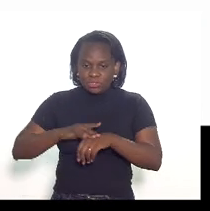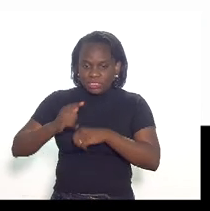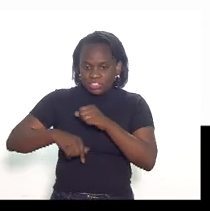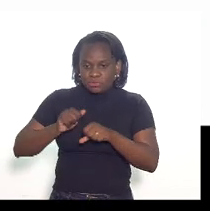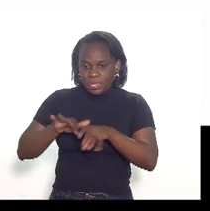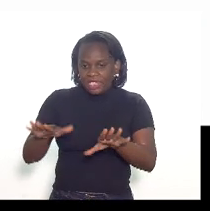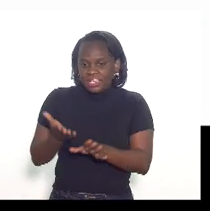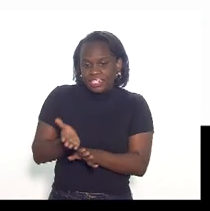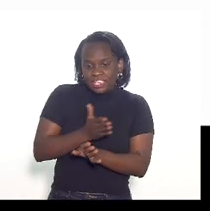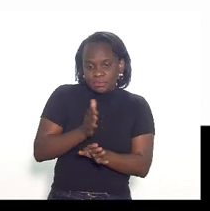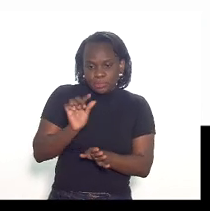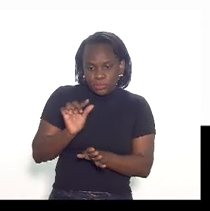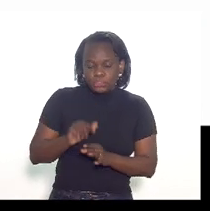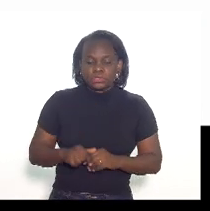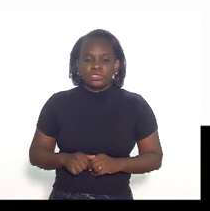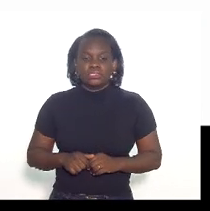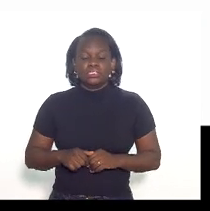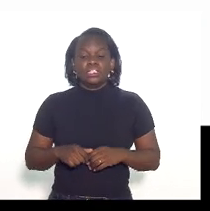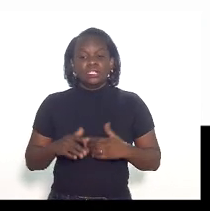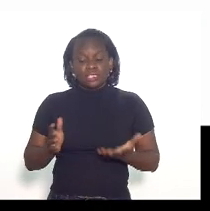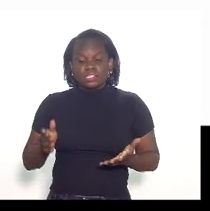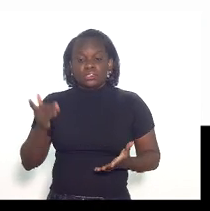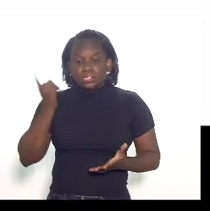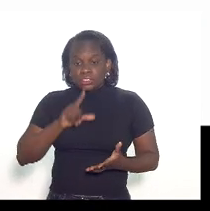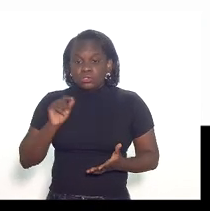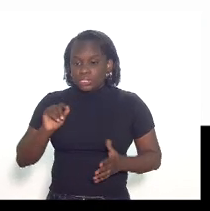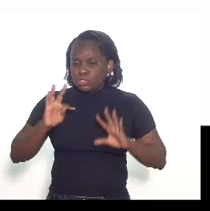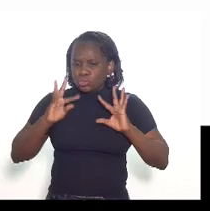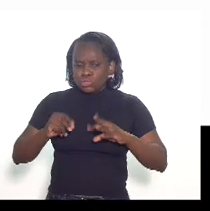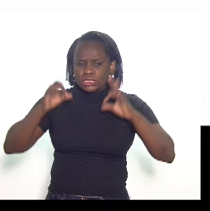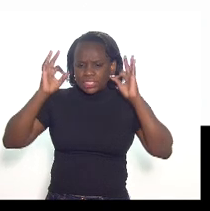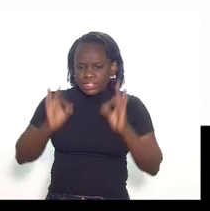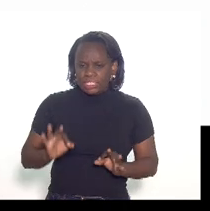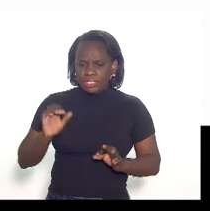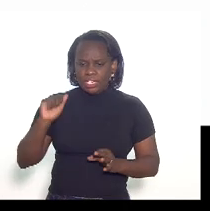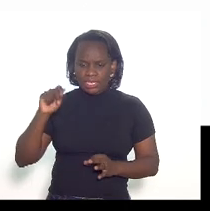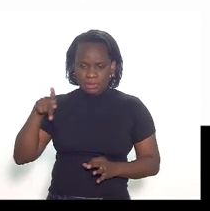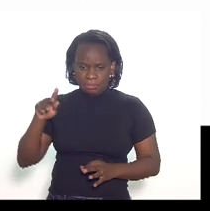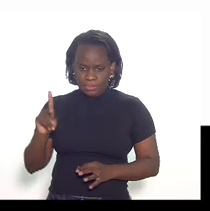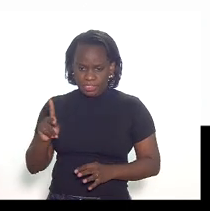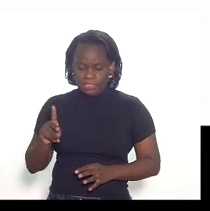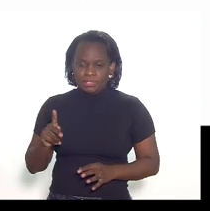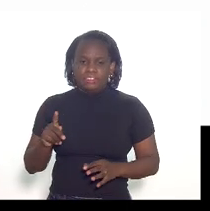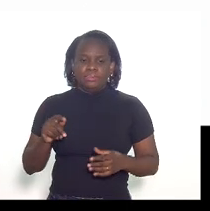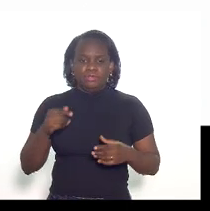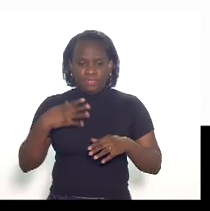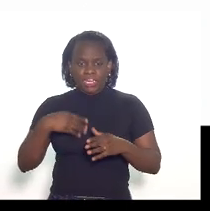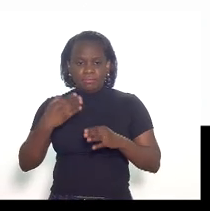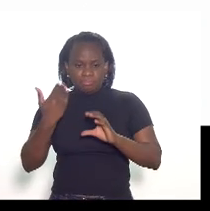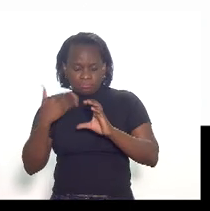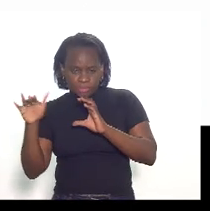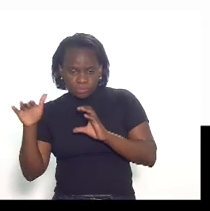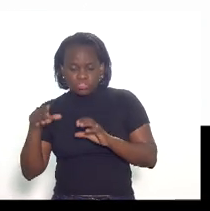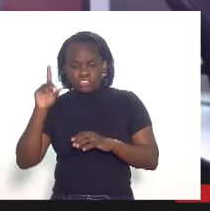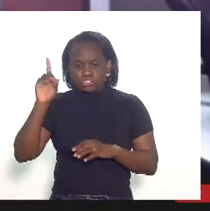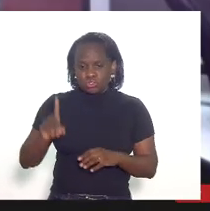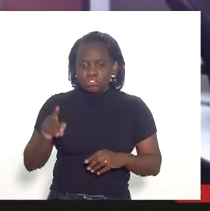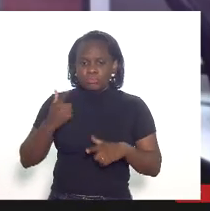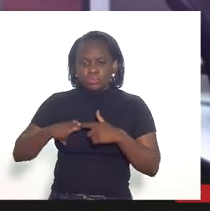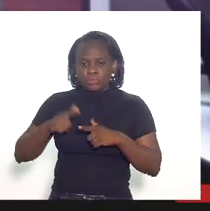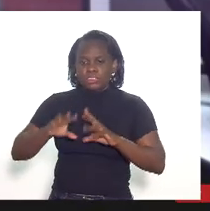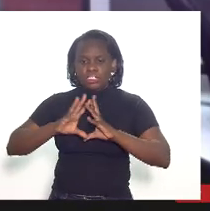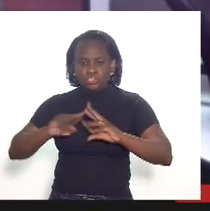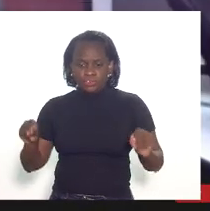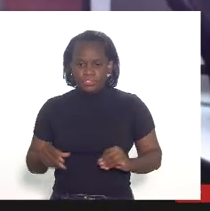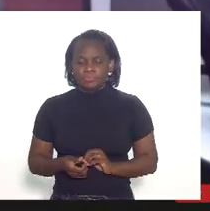etc e nós obtivemos olha está tudo certo pela ANP a gente vai encaminhar para a diretoria e vai resolver o assunto